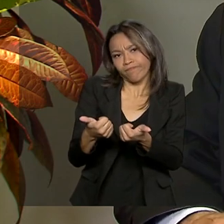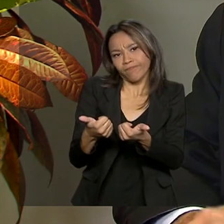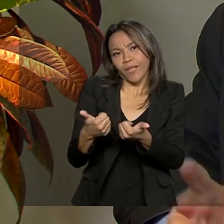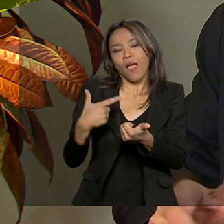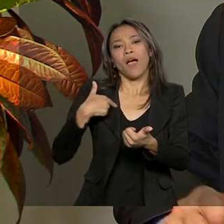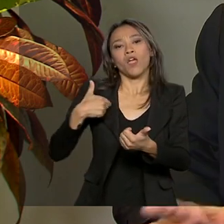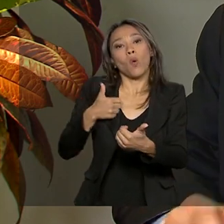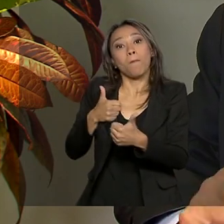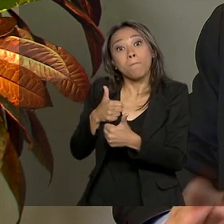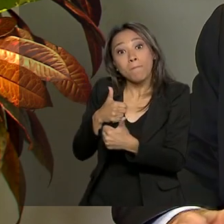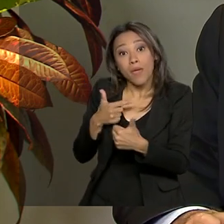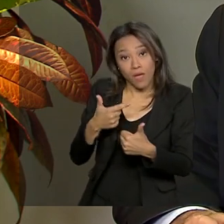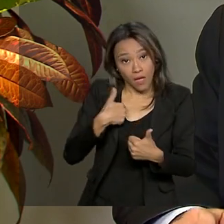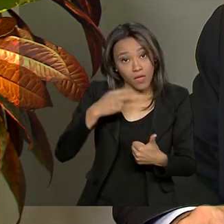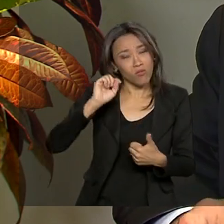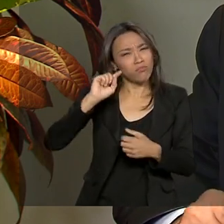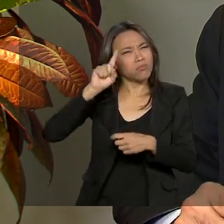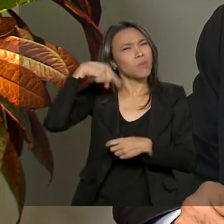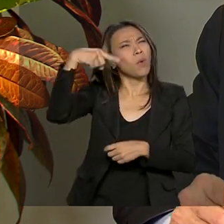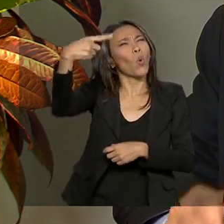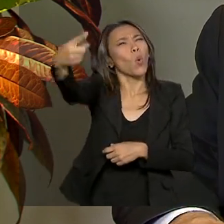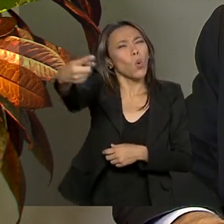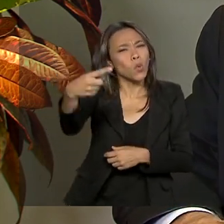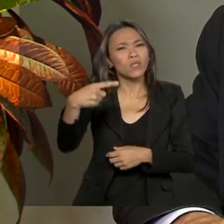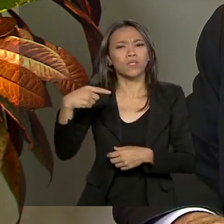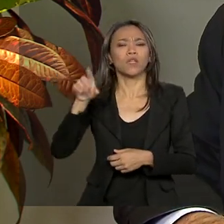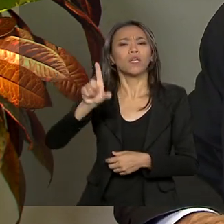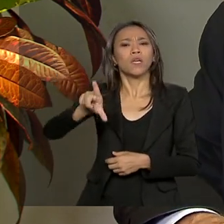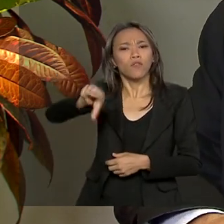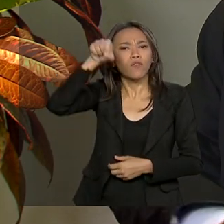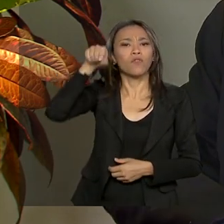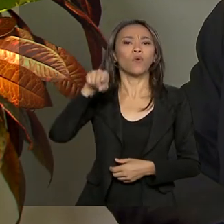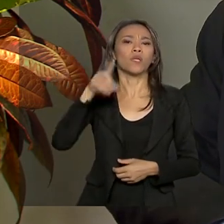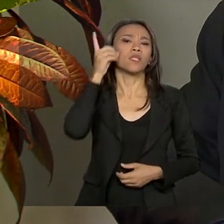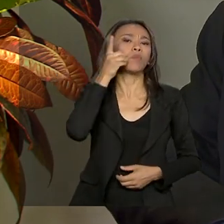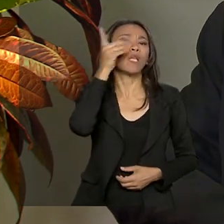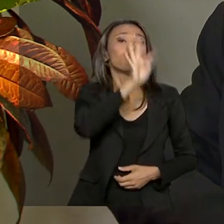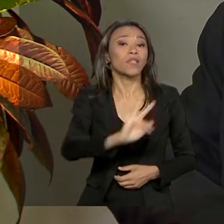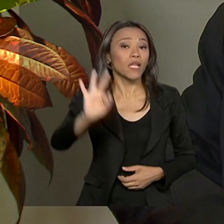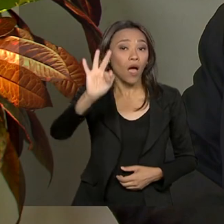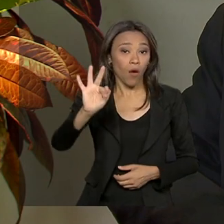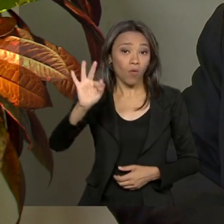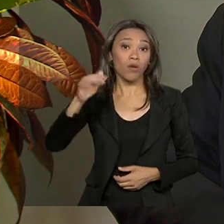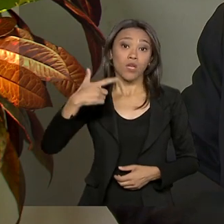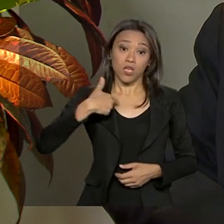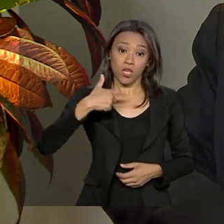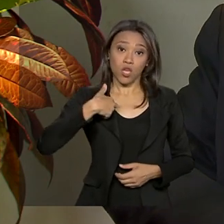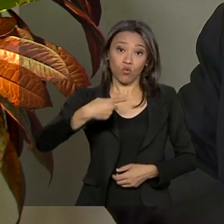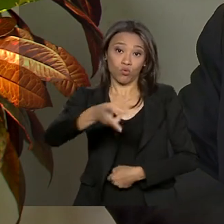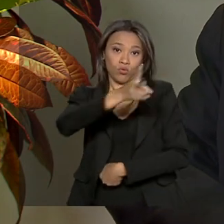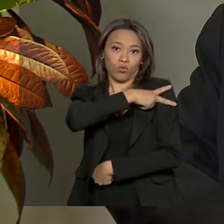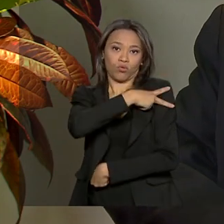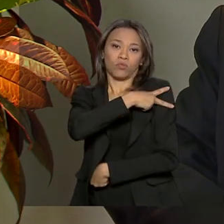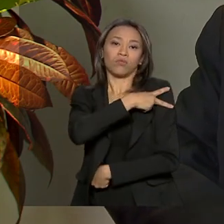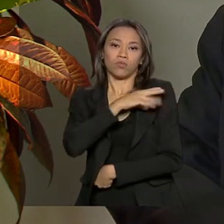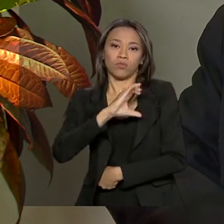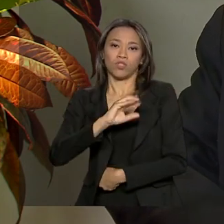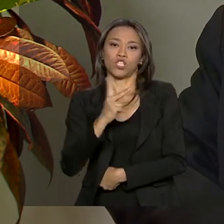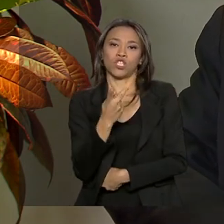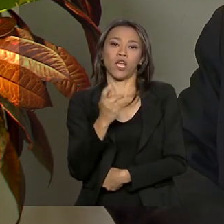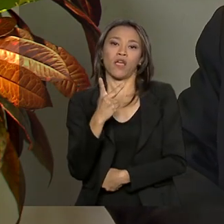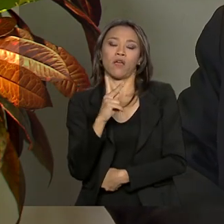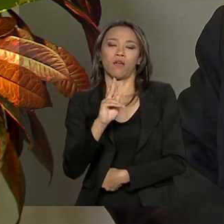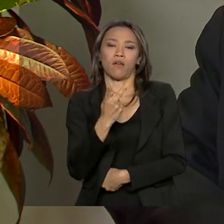aproximei dele depois, mais tarde, quando ele já era deputado federal, eu fui chefe do gabinete do comandante, a assessoria